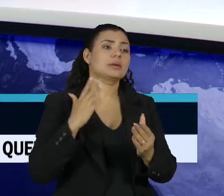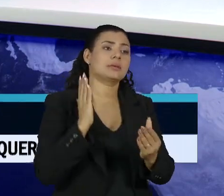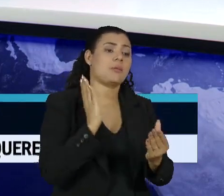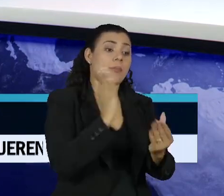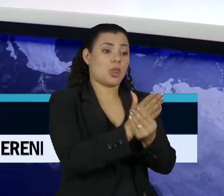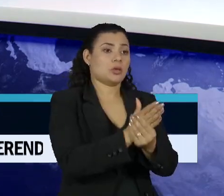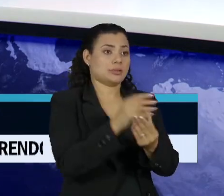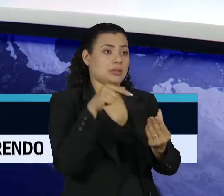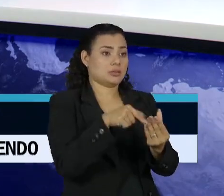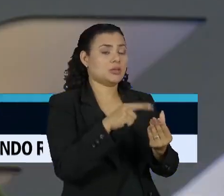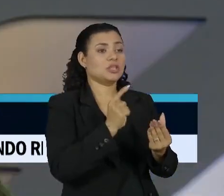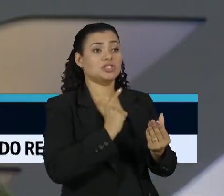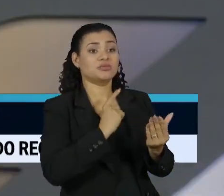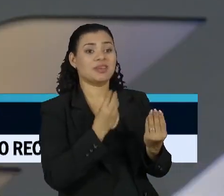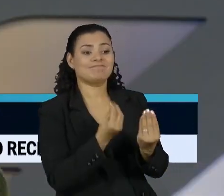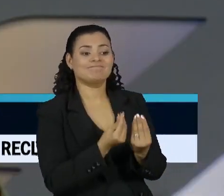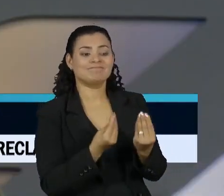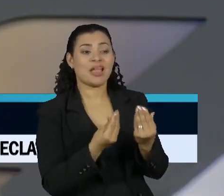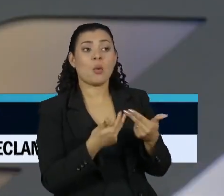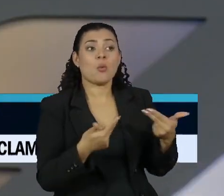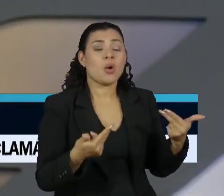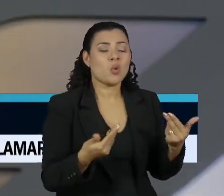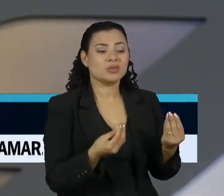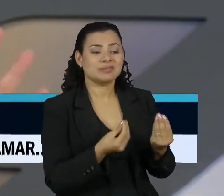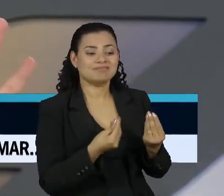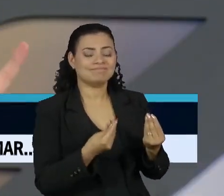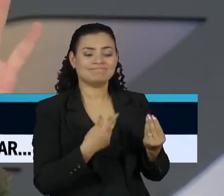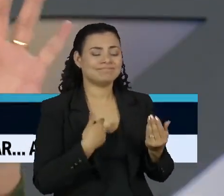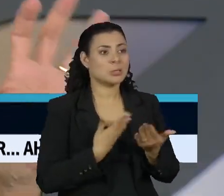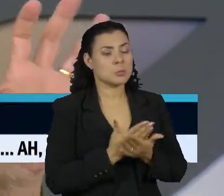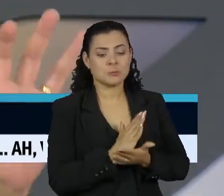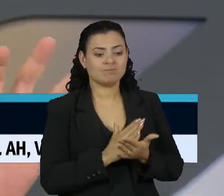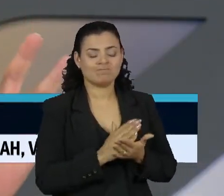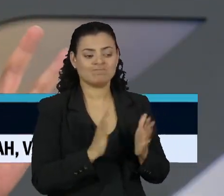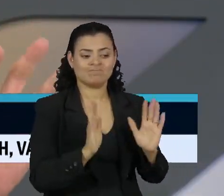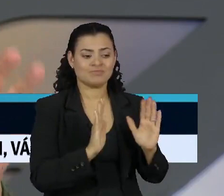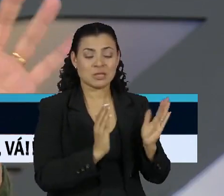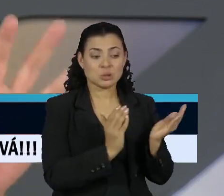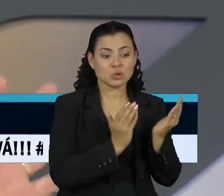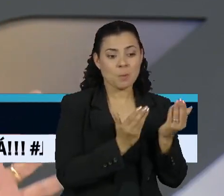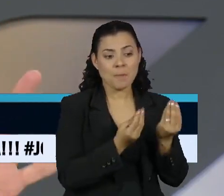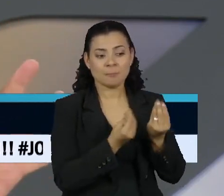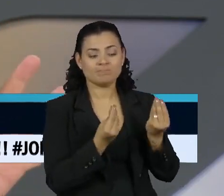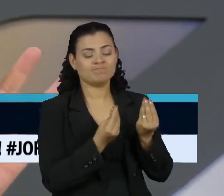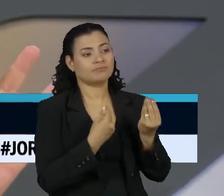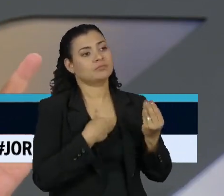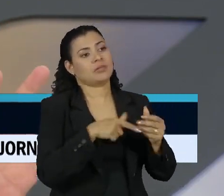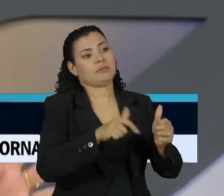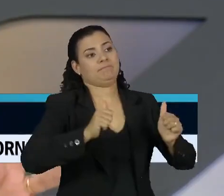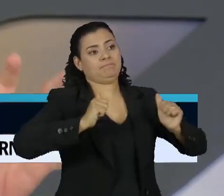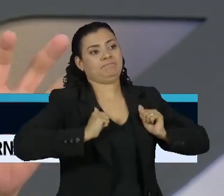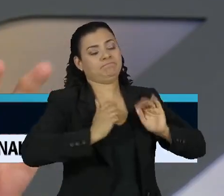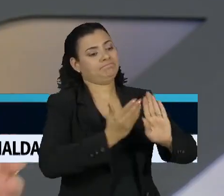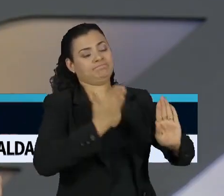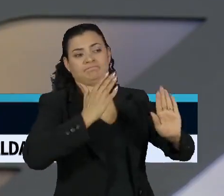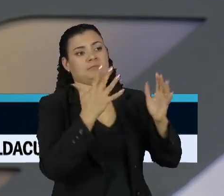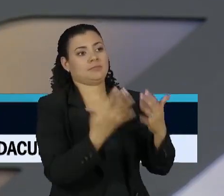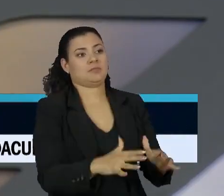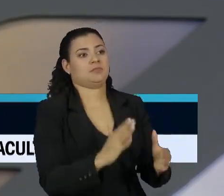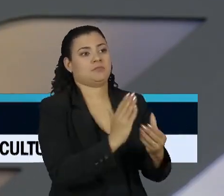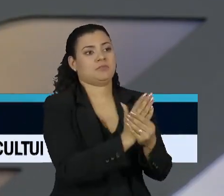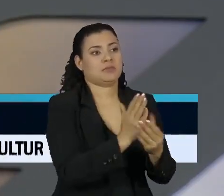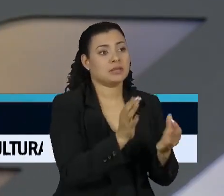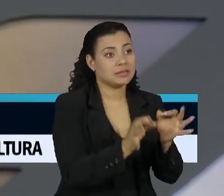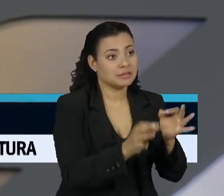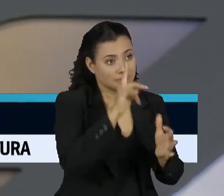algum motivo, alguma relação que tenha que se declarar suspeito ou impedido, ele o fará. Então, essa cautela,